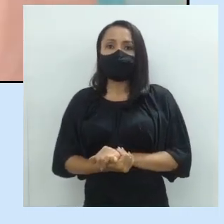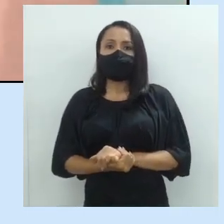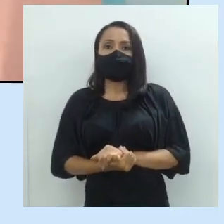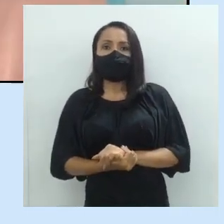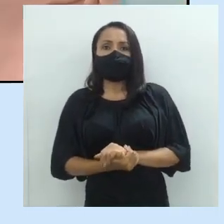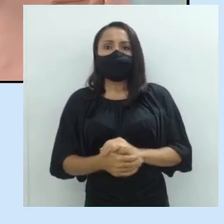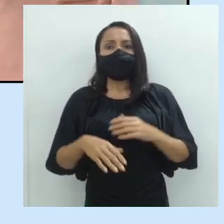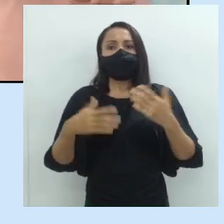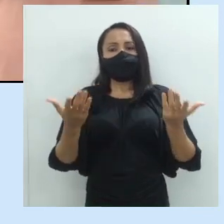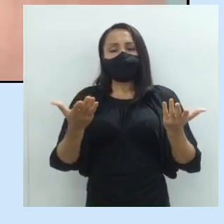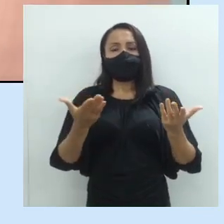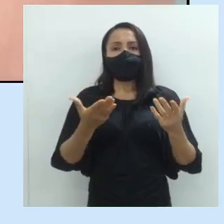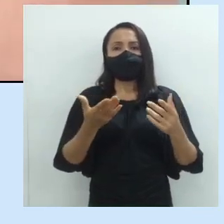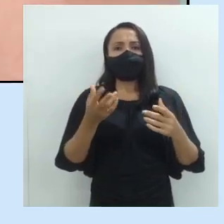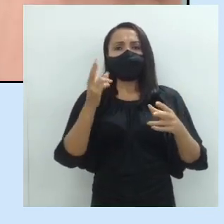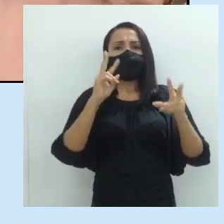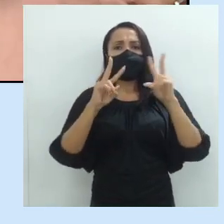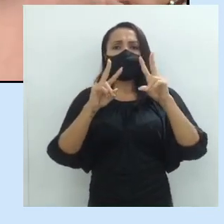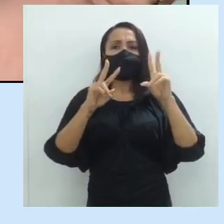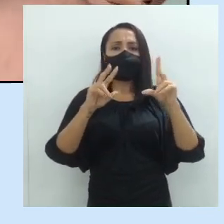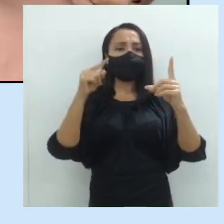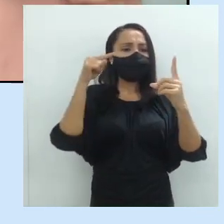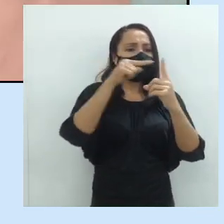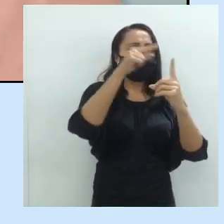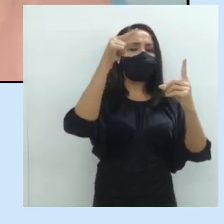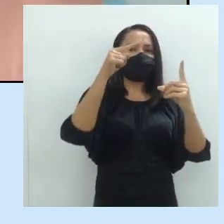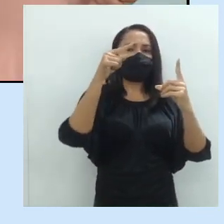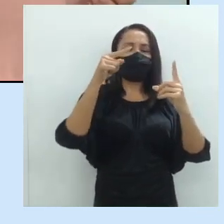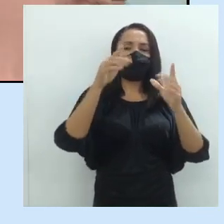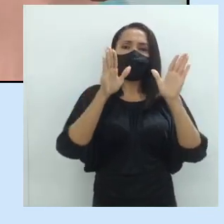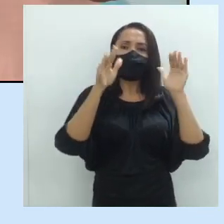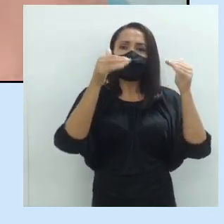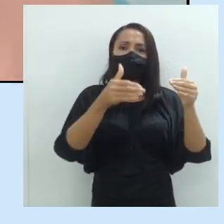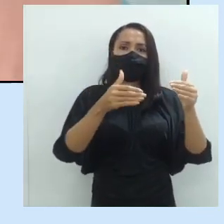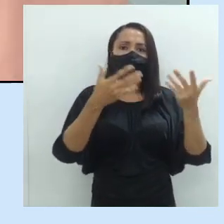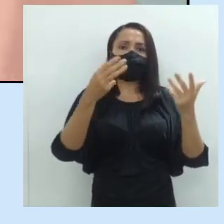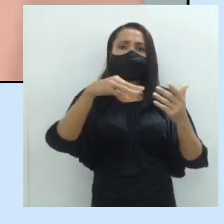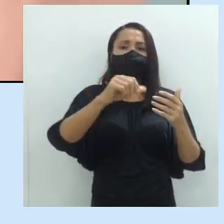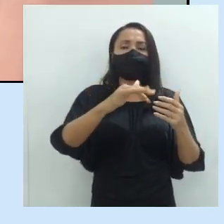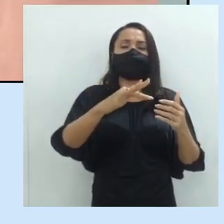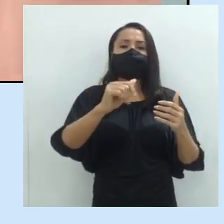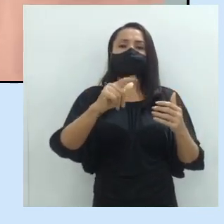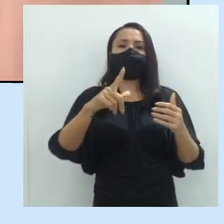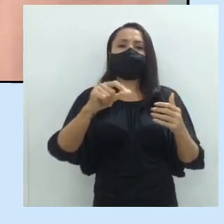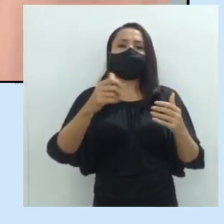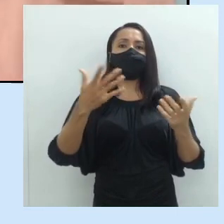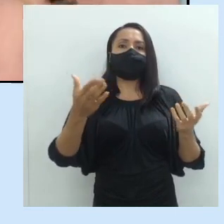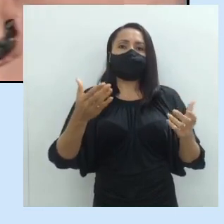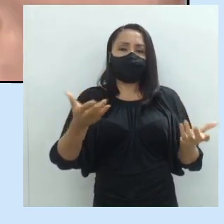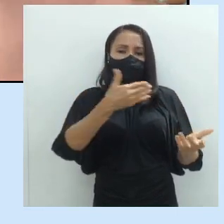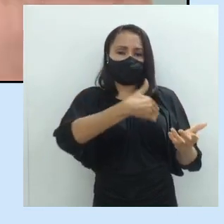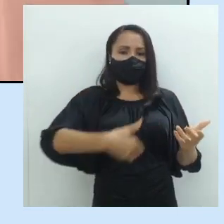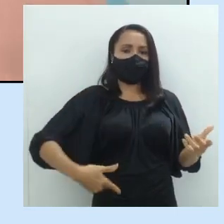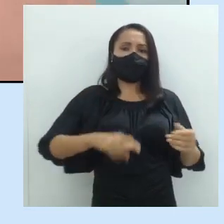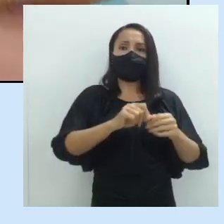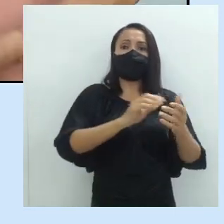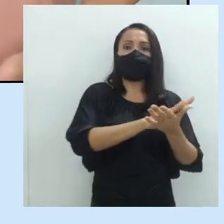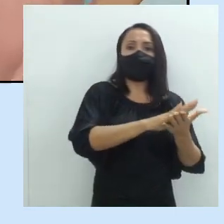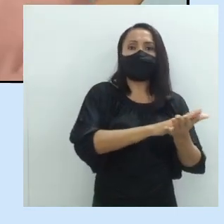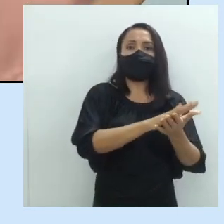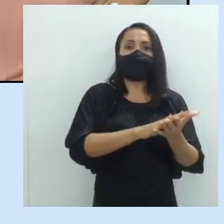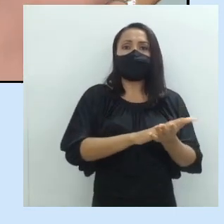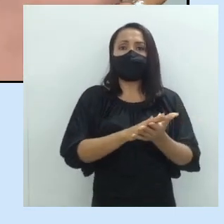olhando essa tira, qual a intencionalidade. O que é que Marfalda quer dizer? Já que o governo não faz nada, eu não vou fazer